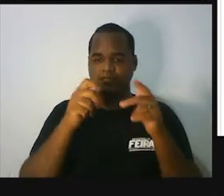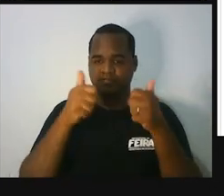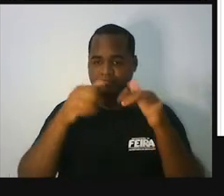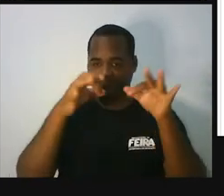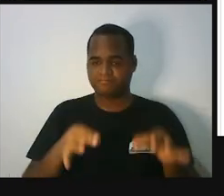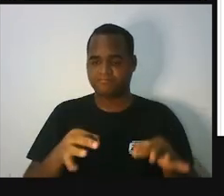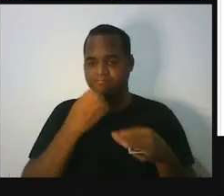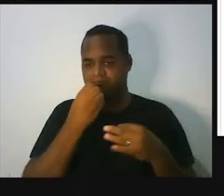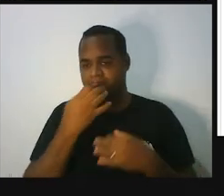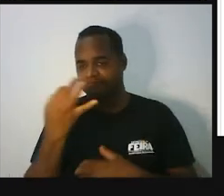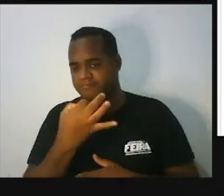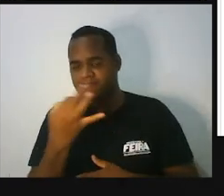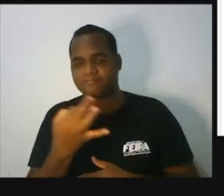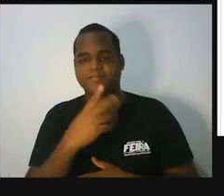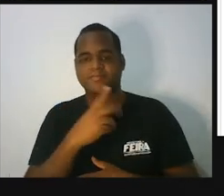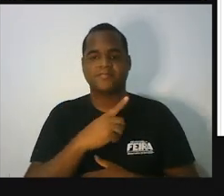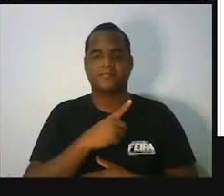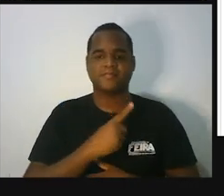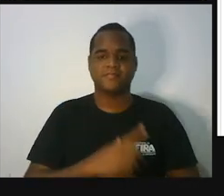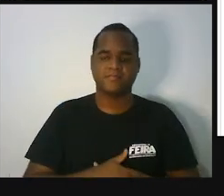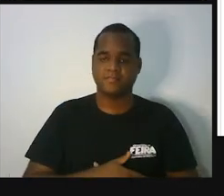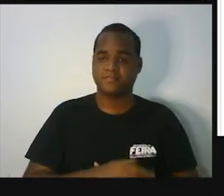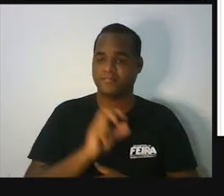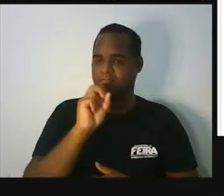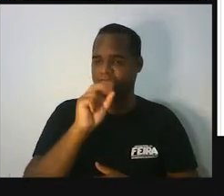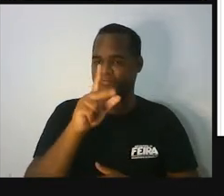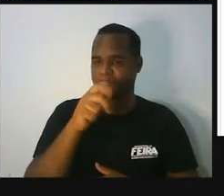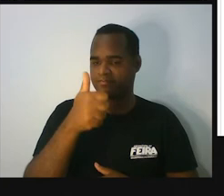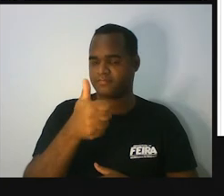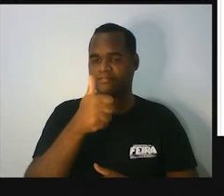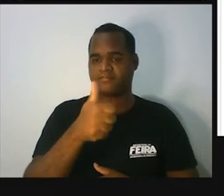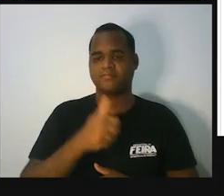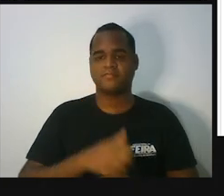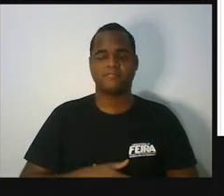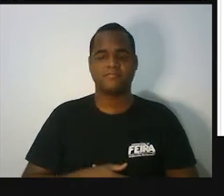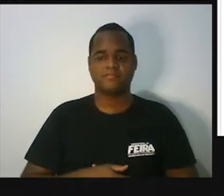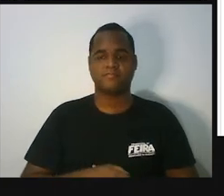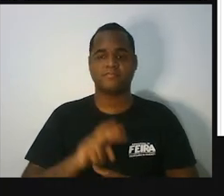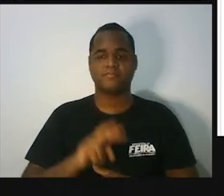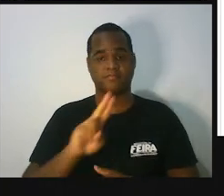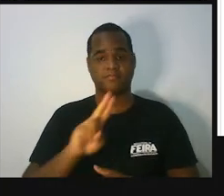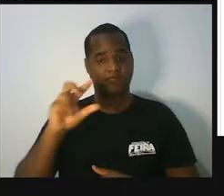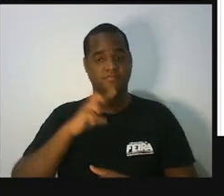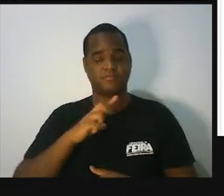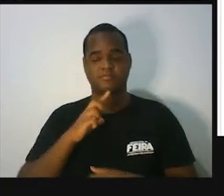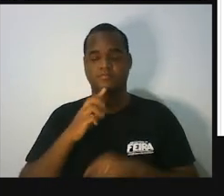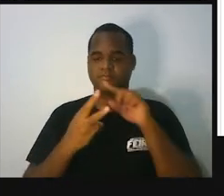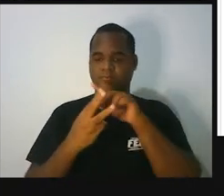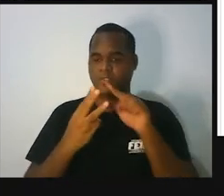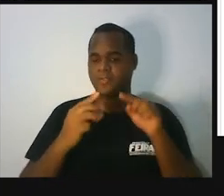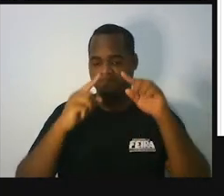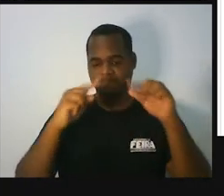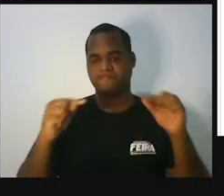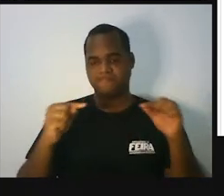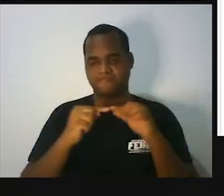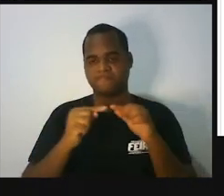Perfeito? Tá? Ok. Eu usei aqui os mesmos triângulo